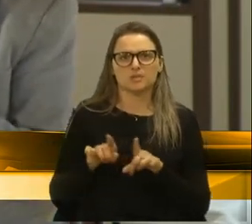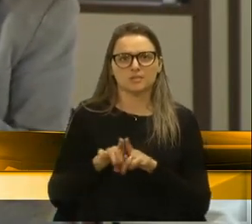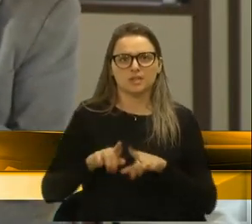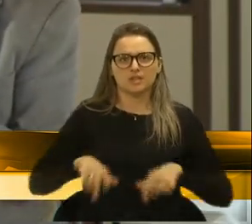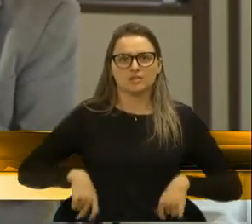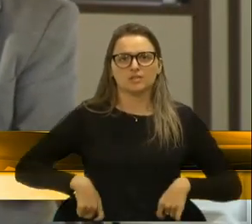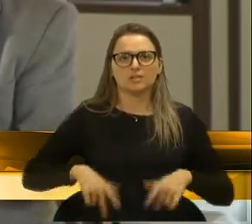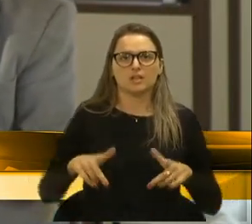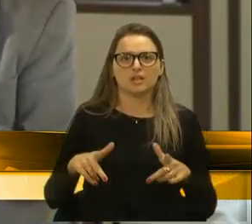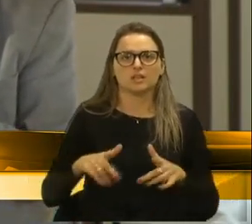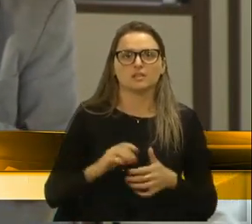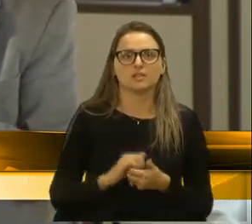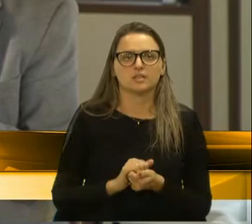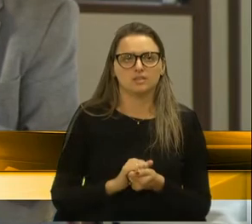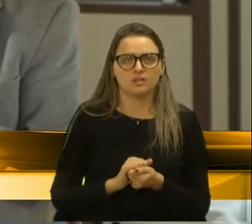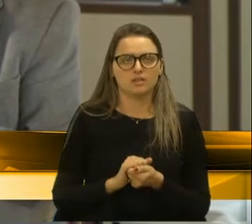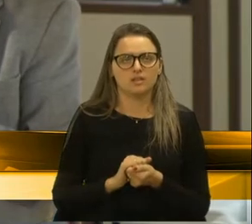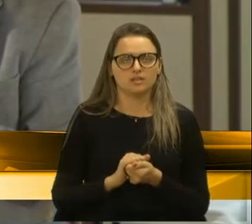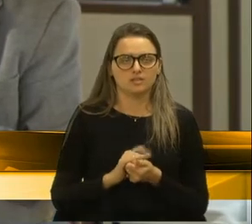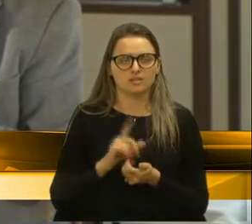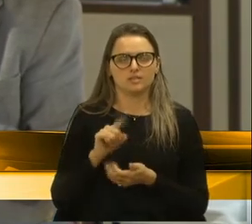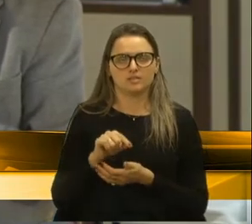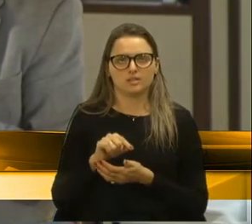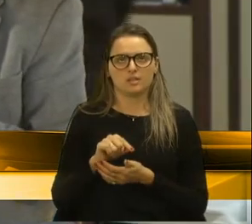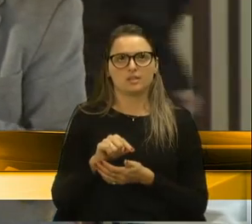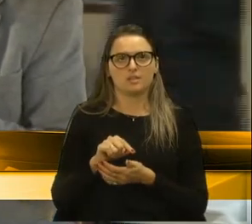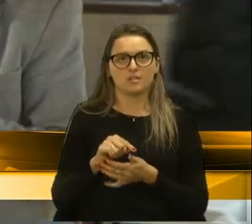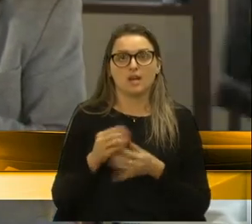custo que você não consegue computar ele.